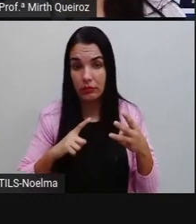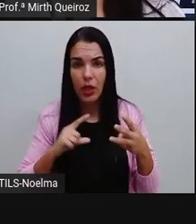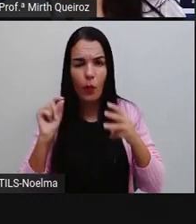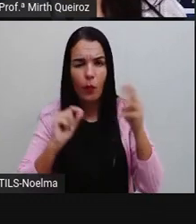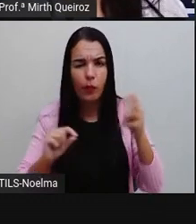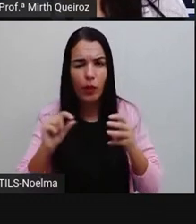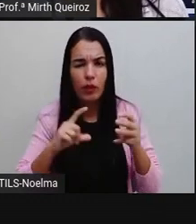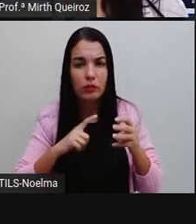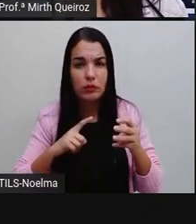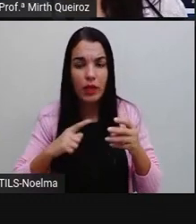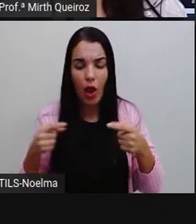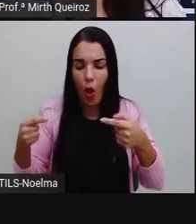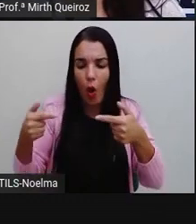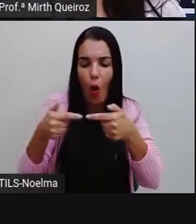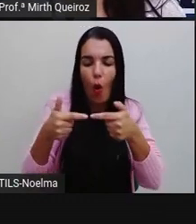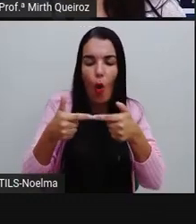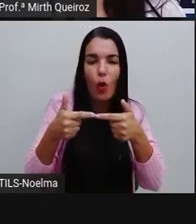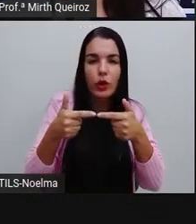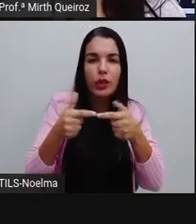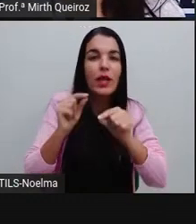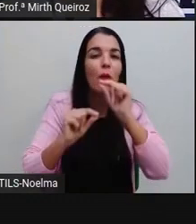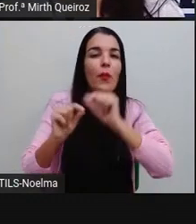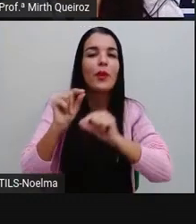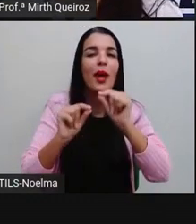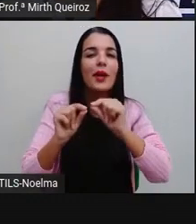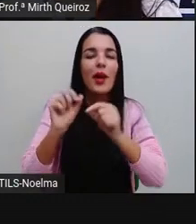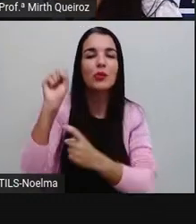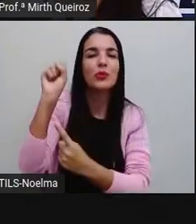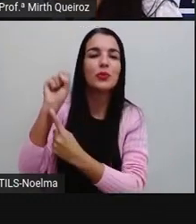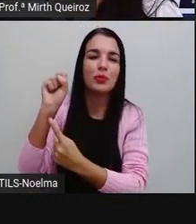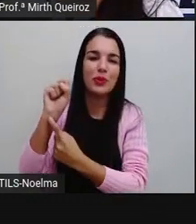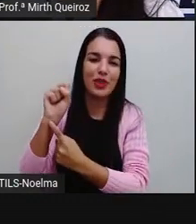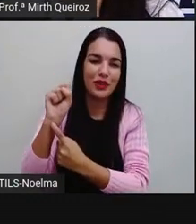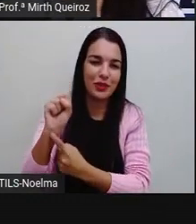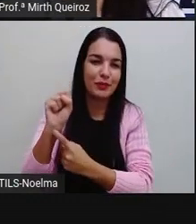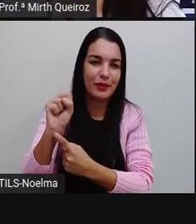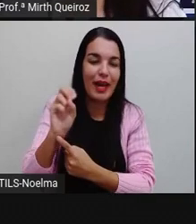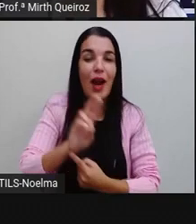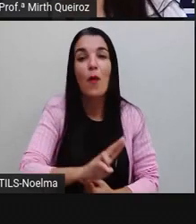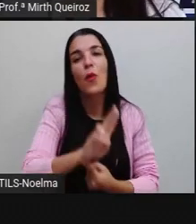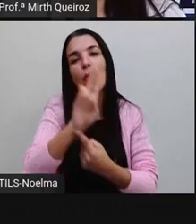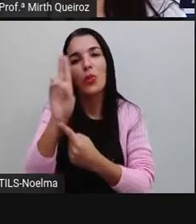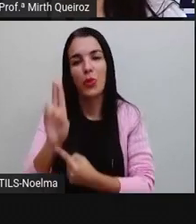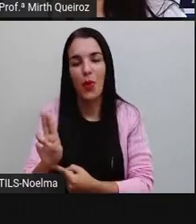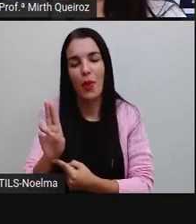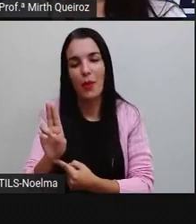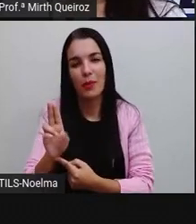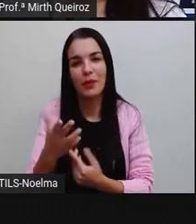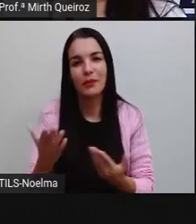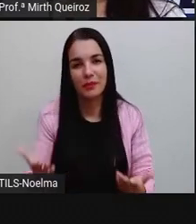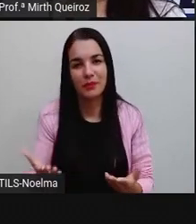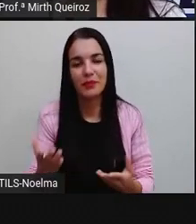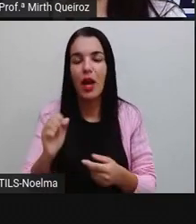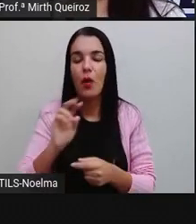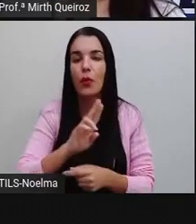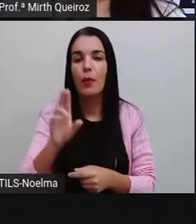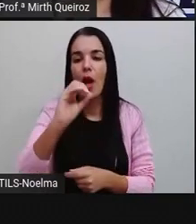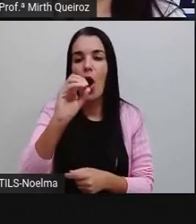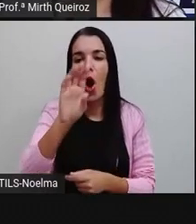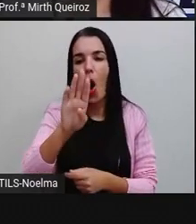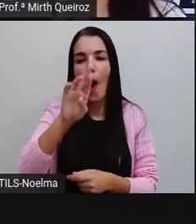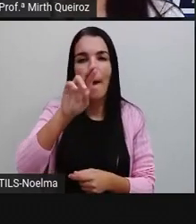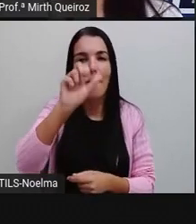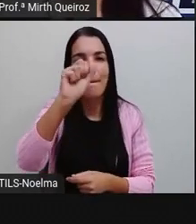estão aí concordando aí com o substantivo, que seria, neste caso, Obras. Então,